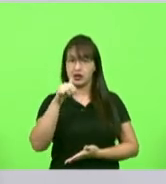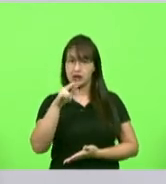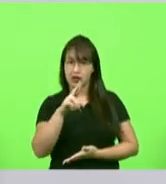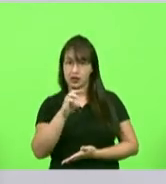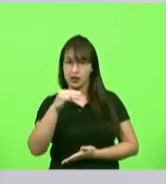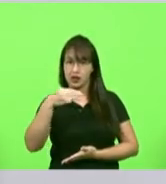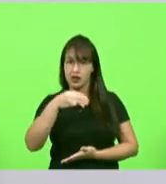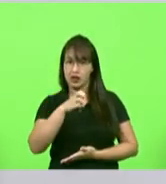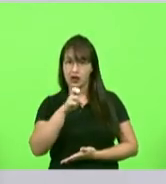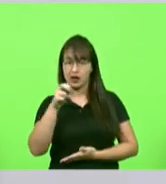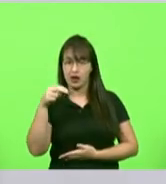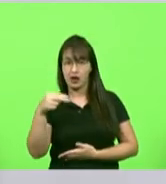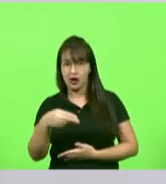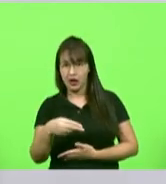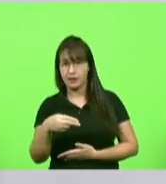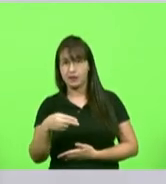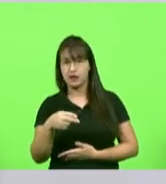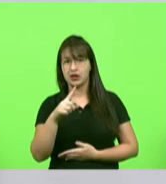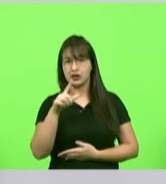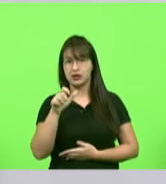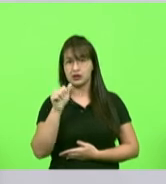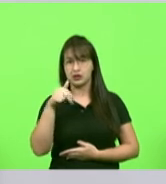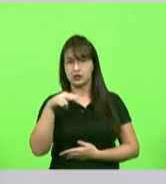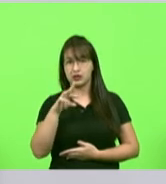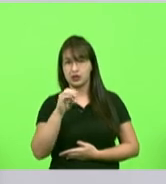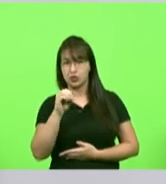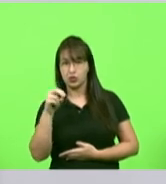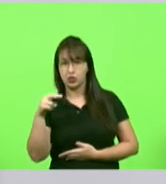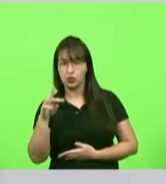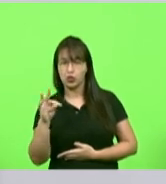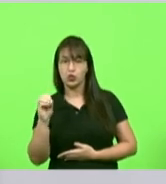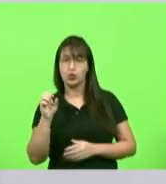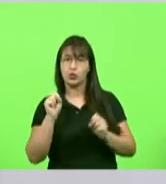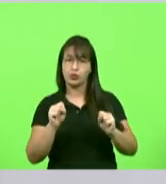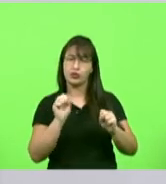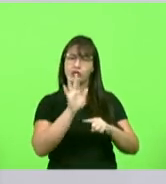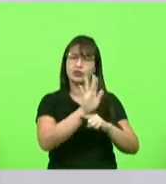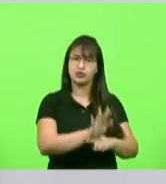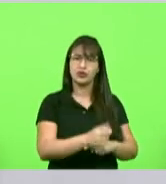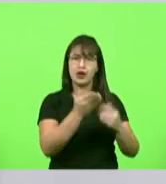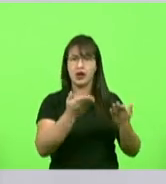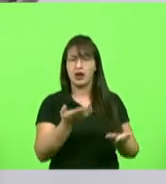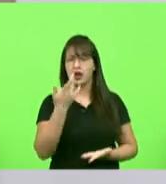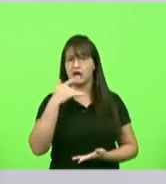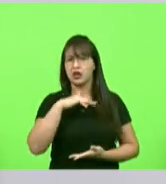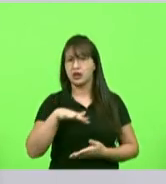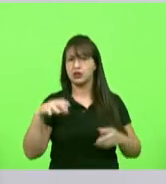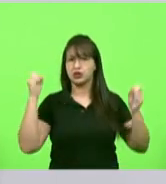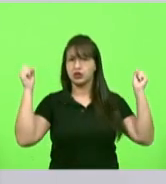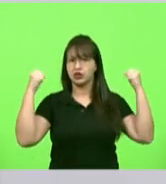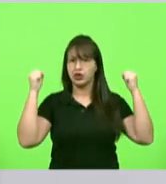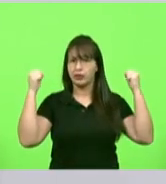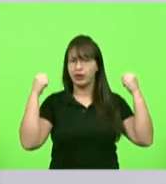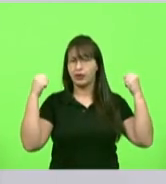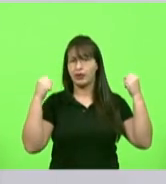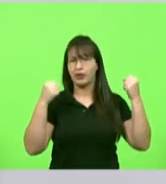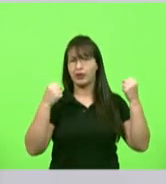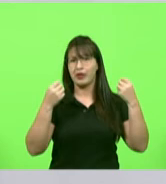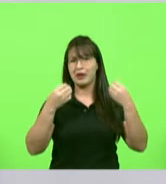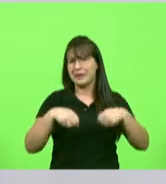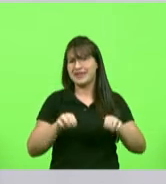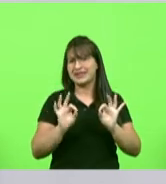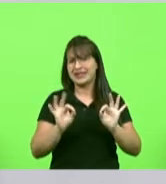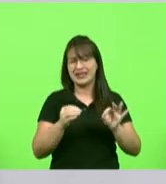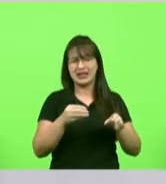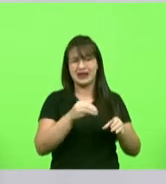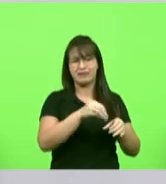regional de Chapecó para que as crianças não precisem mais vir a Florianópolis tomar a medicação mas parabéns a todos que se